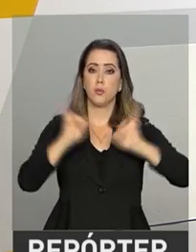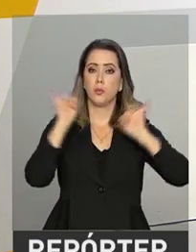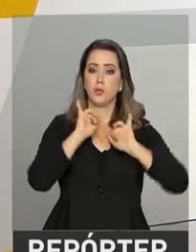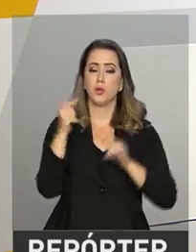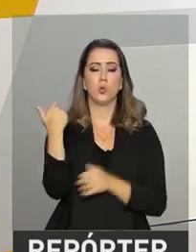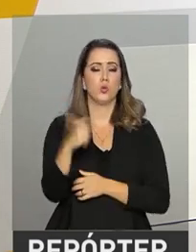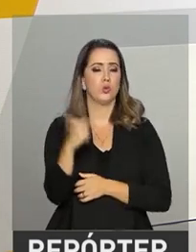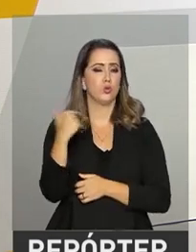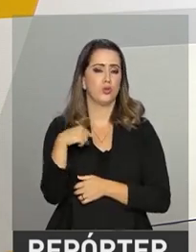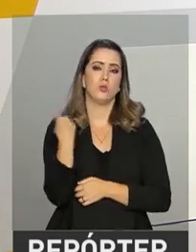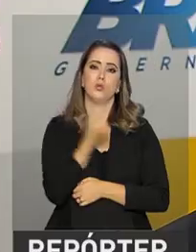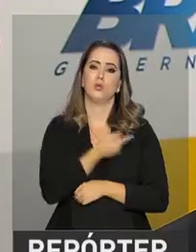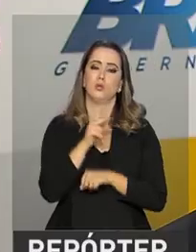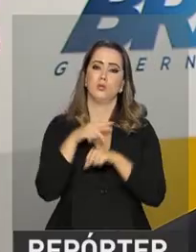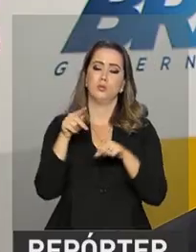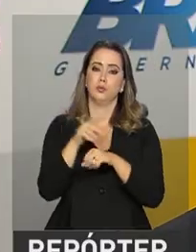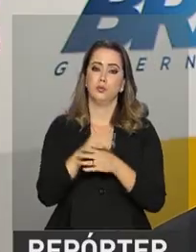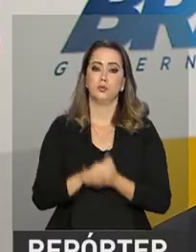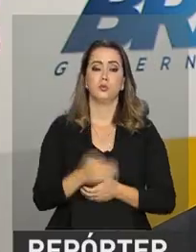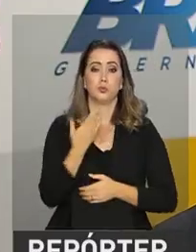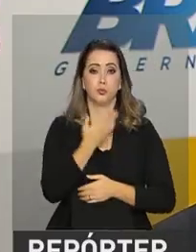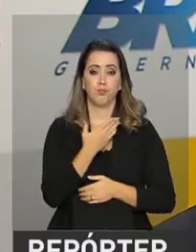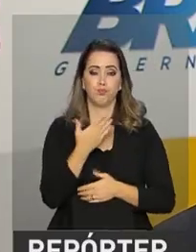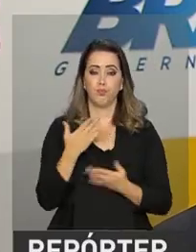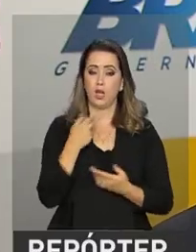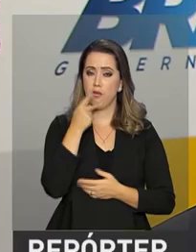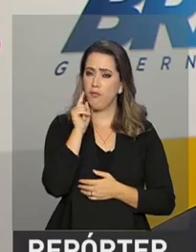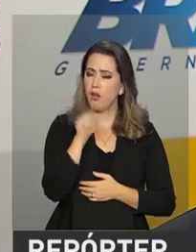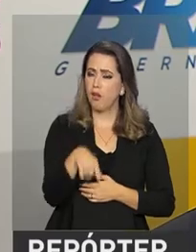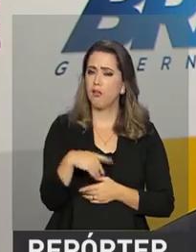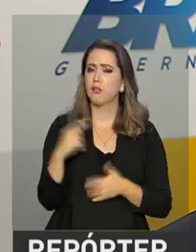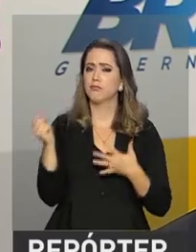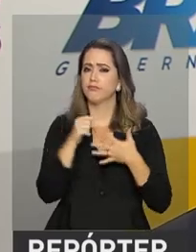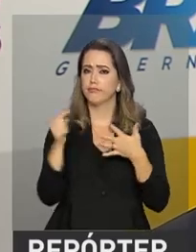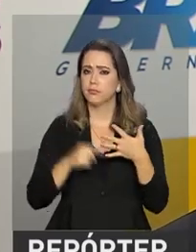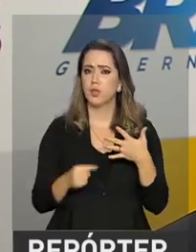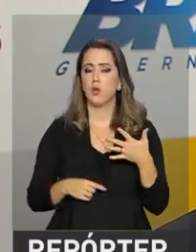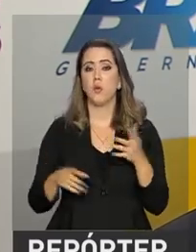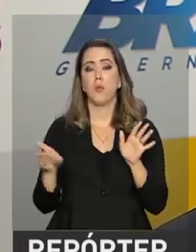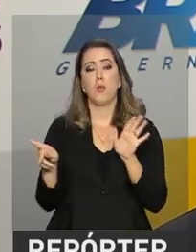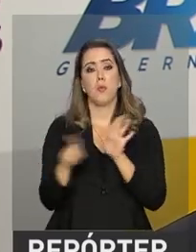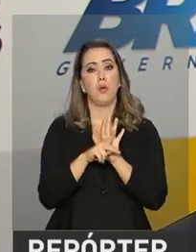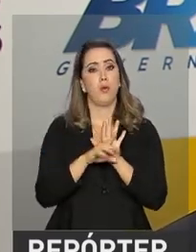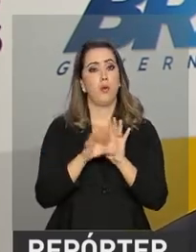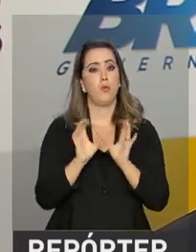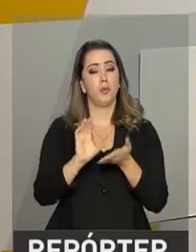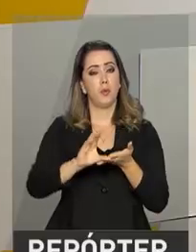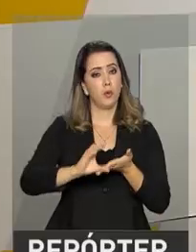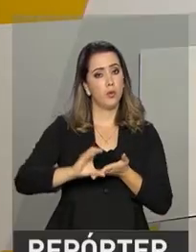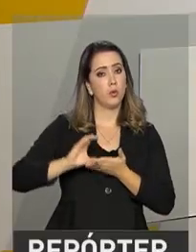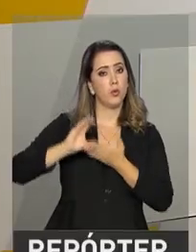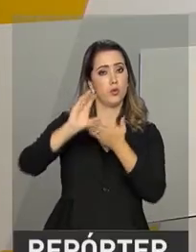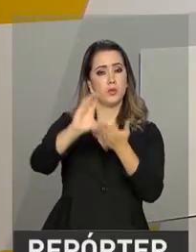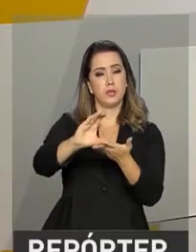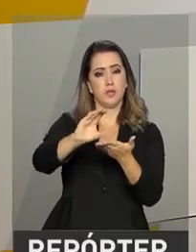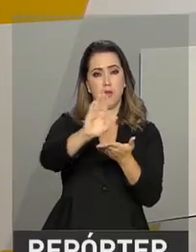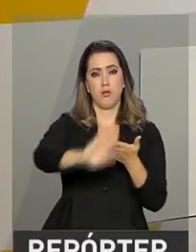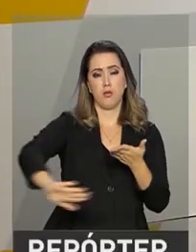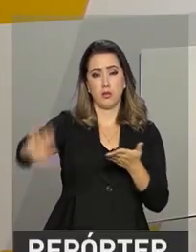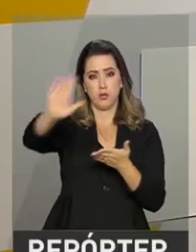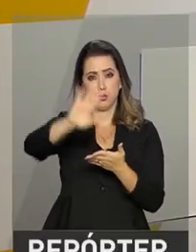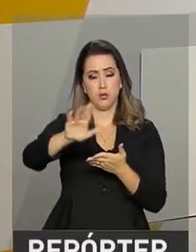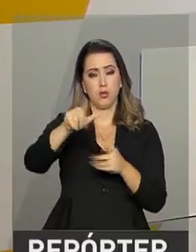até no momento no nosso país. O diretor explica que as metas serão fixadas pelo Conselho Nacional de Trânsito, que vai reunir